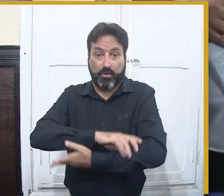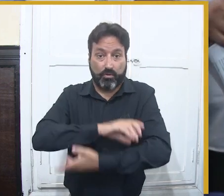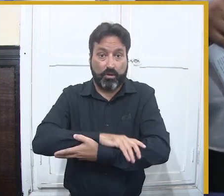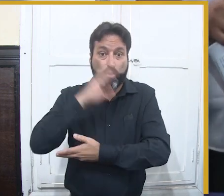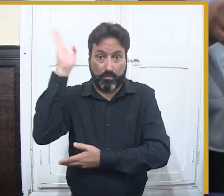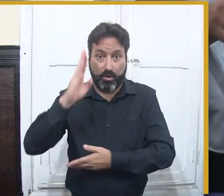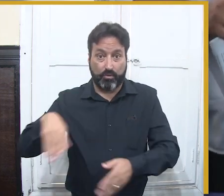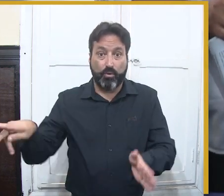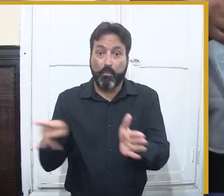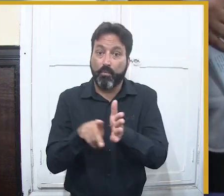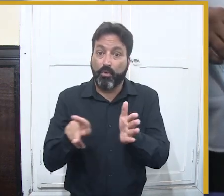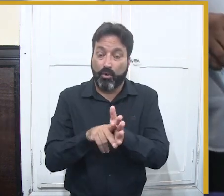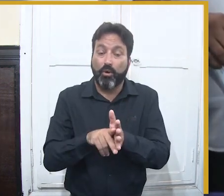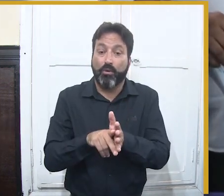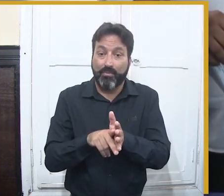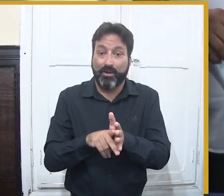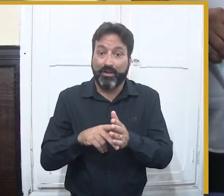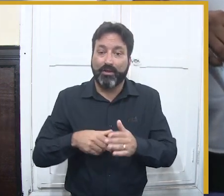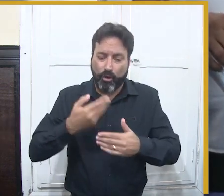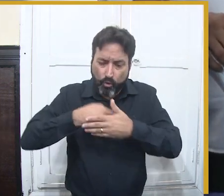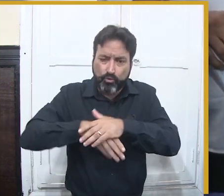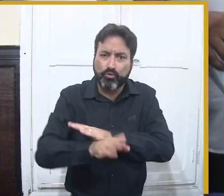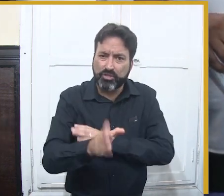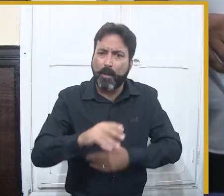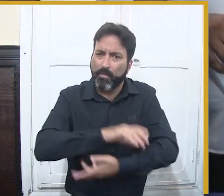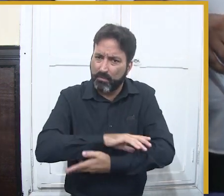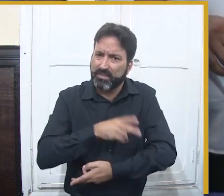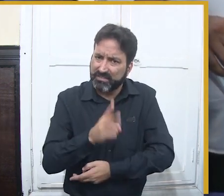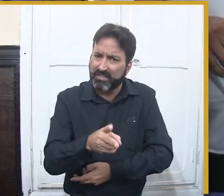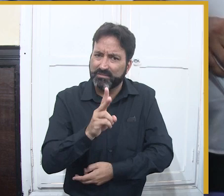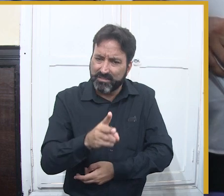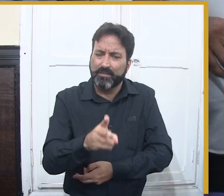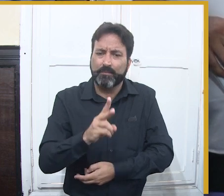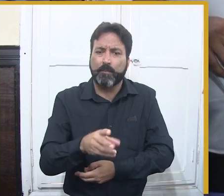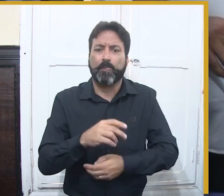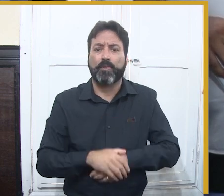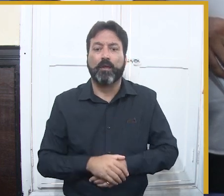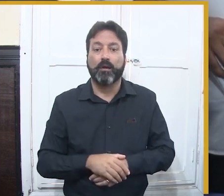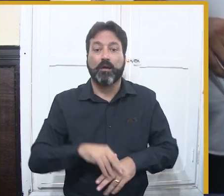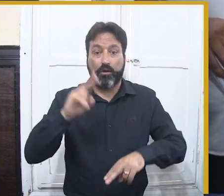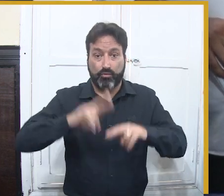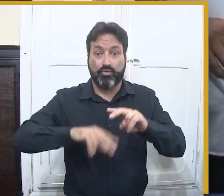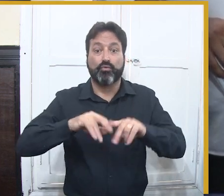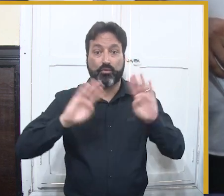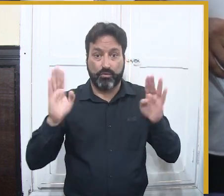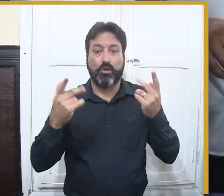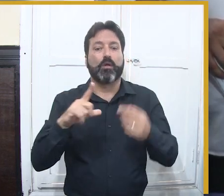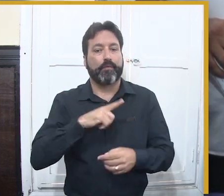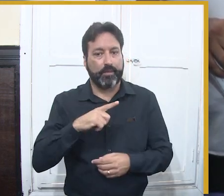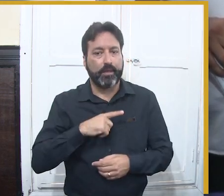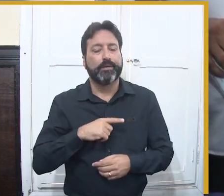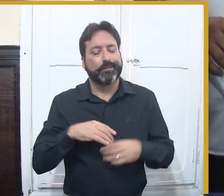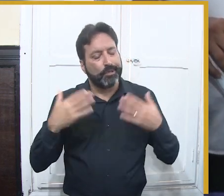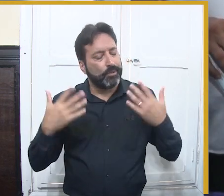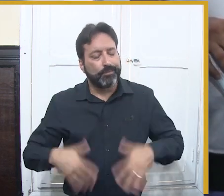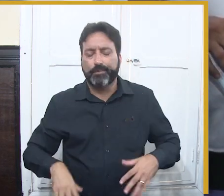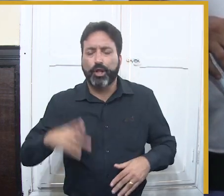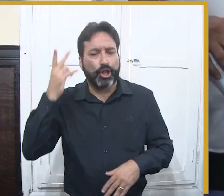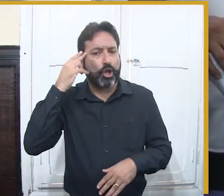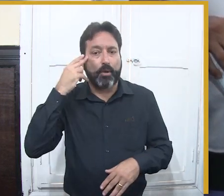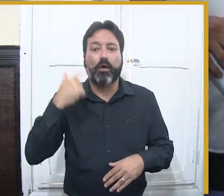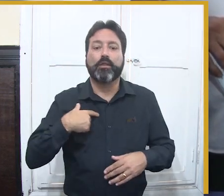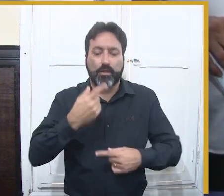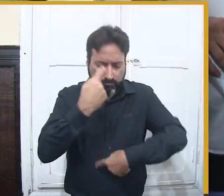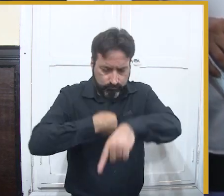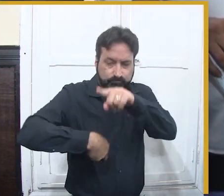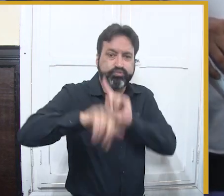arredondando, esse ano nós retiramos essa despesa porque, fruto de todos os diálogos que nós tivemos com os grandes